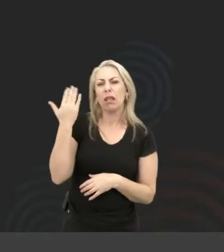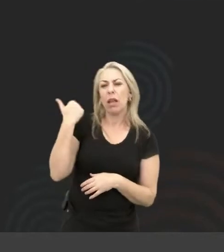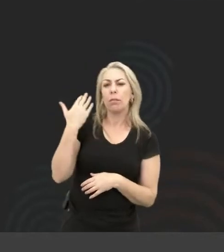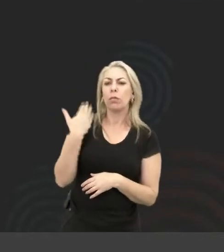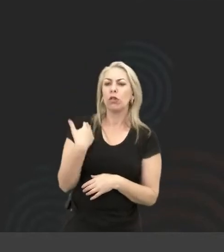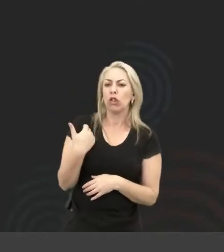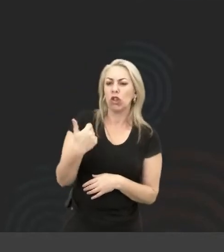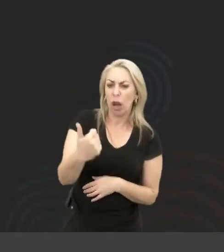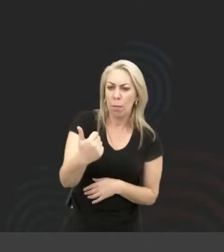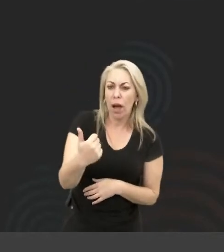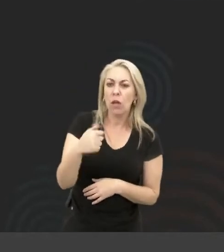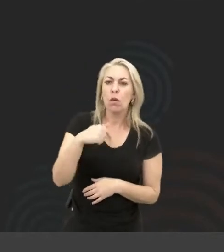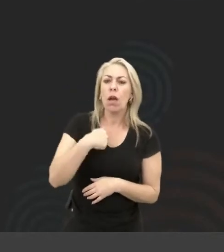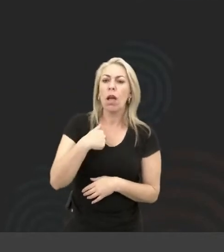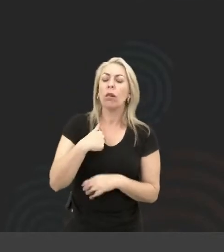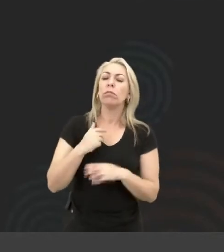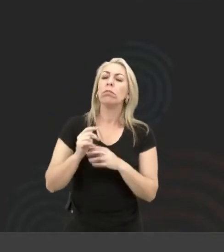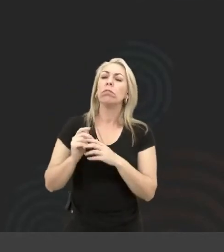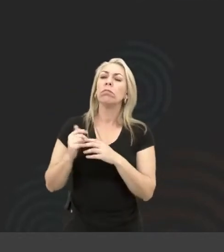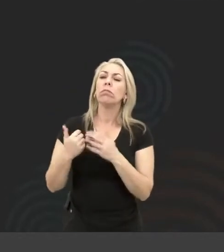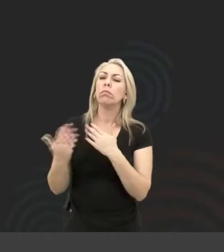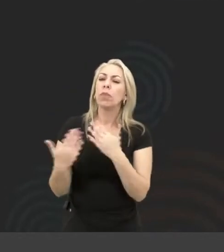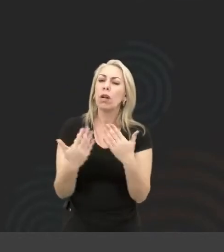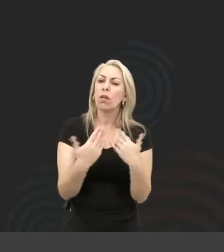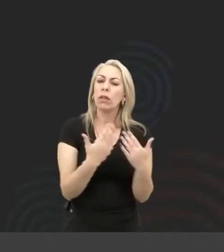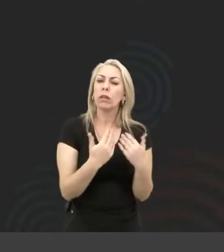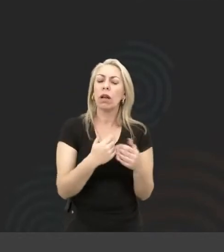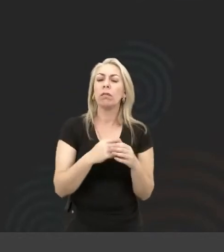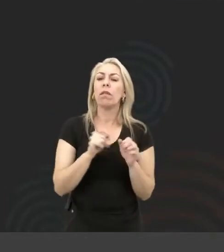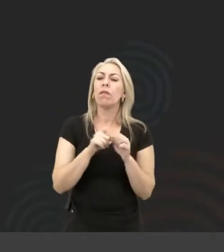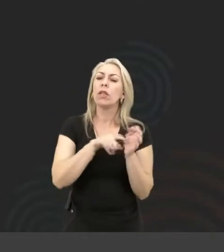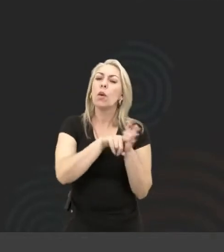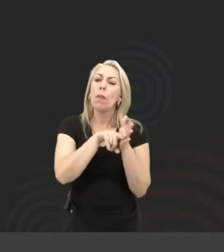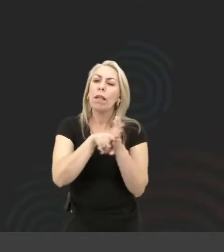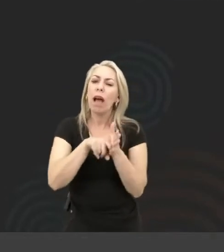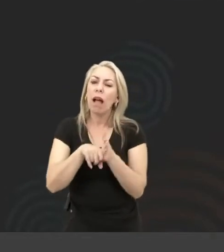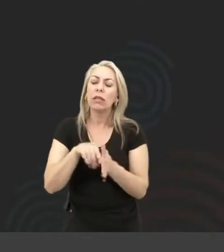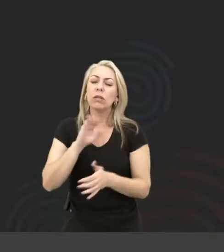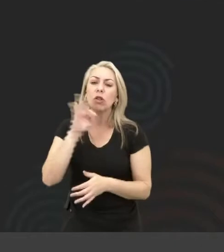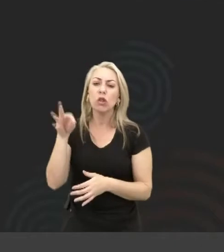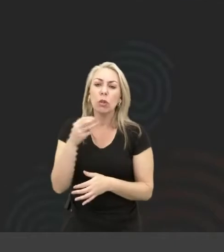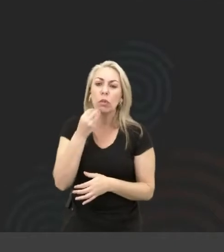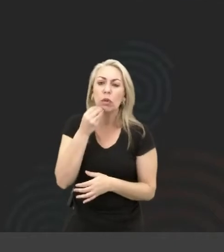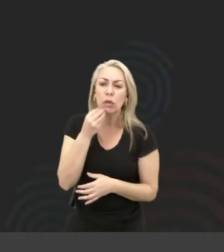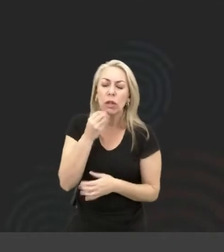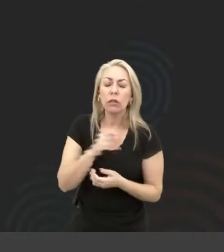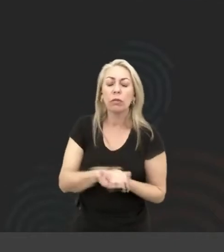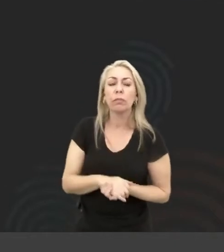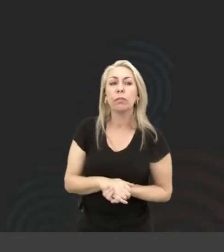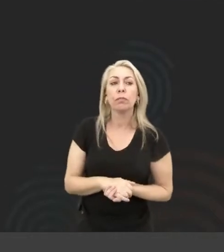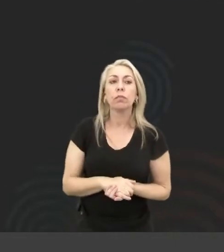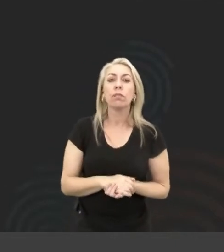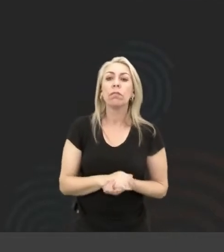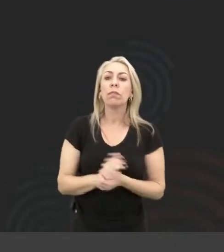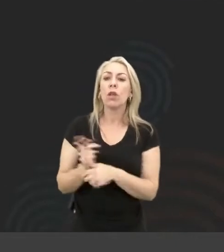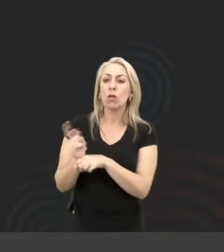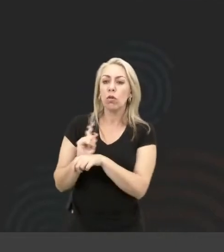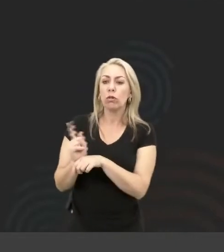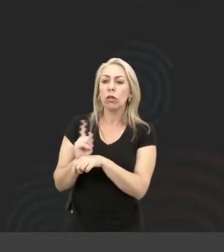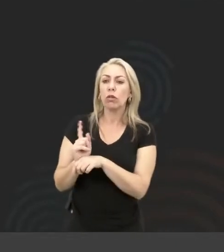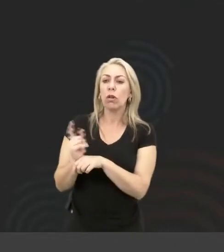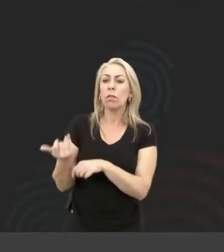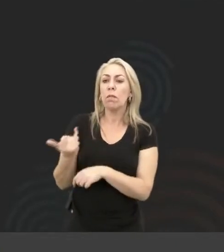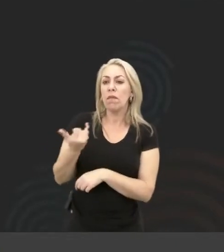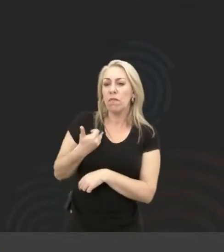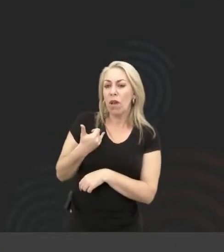uma conversa, para uma análise de oportunidade, e o gestor falou assim, eu